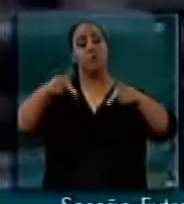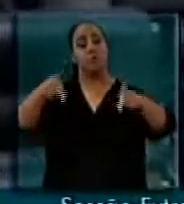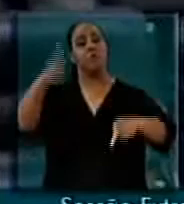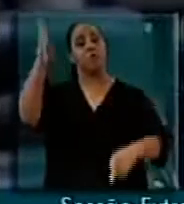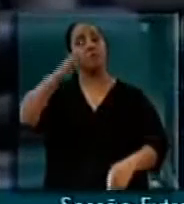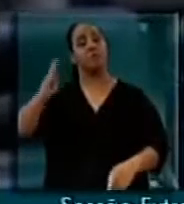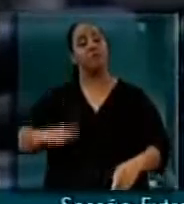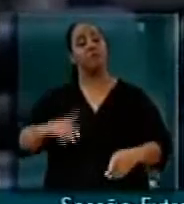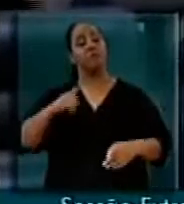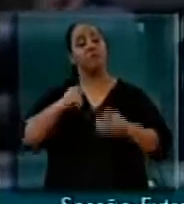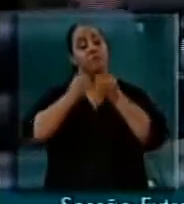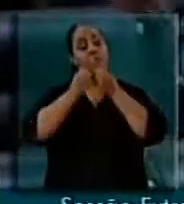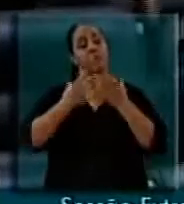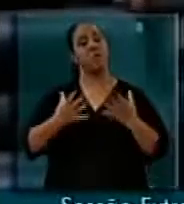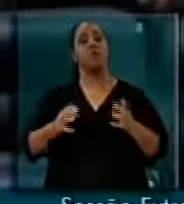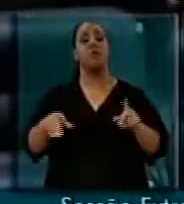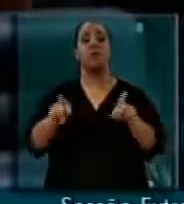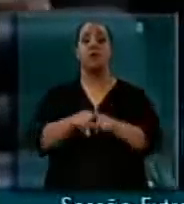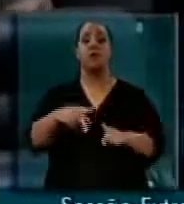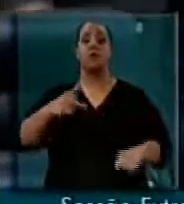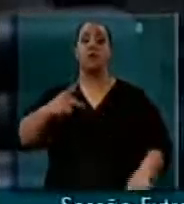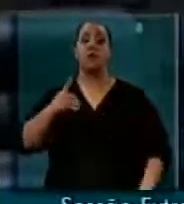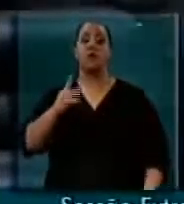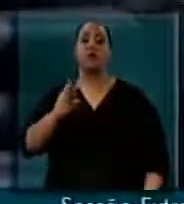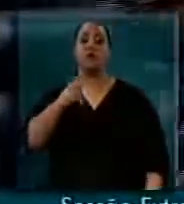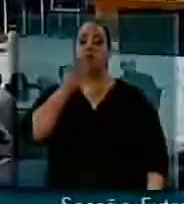produto desse petróleo. O PDT indica o voto não, presidente.